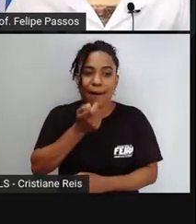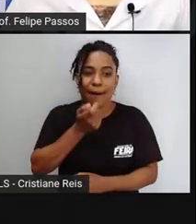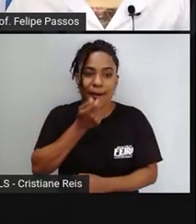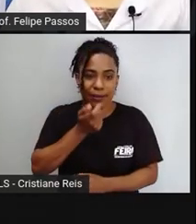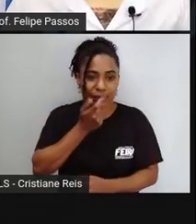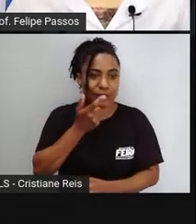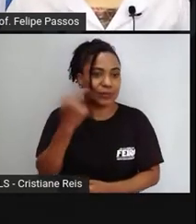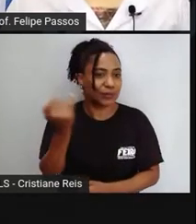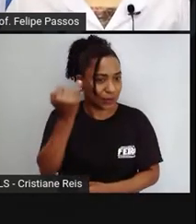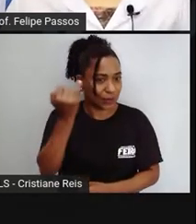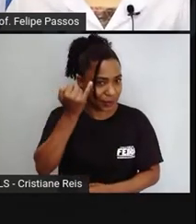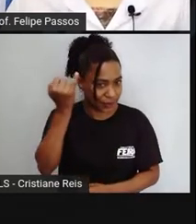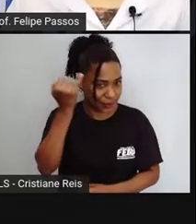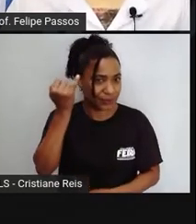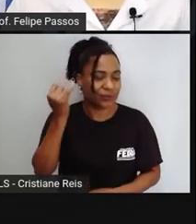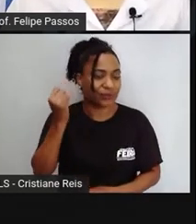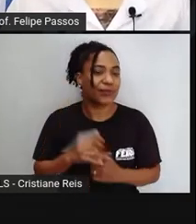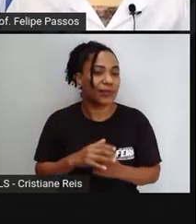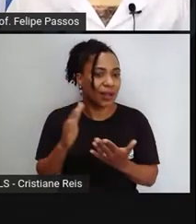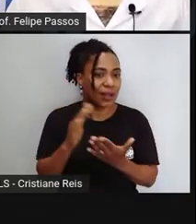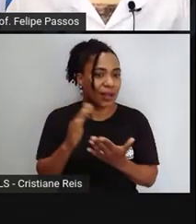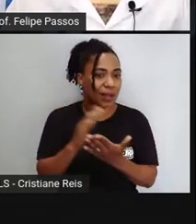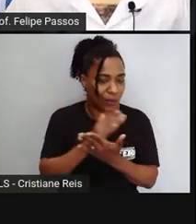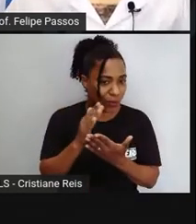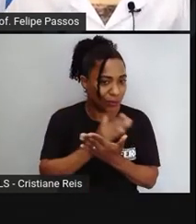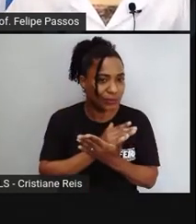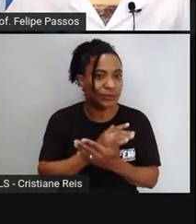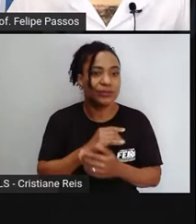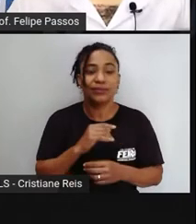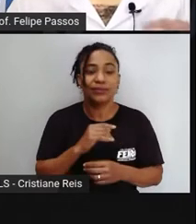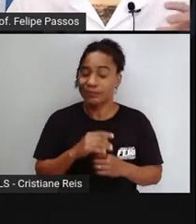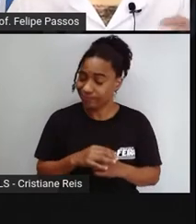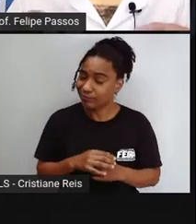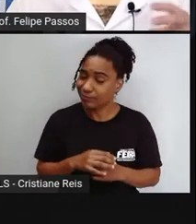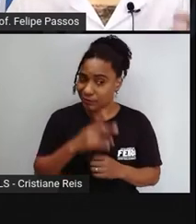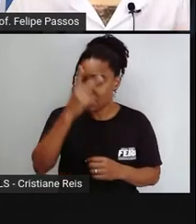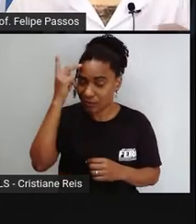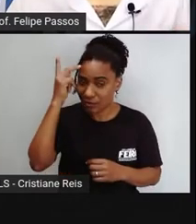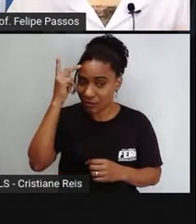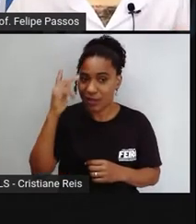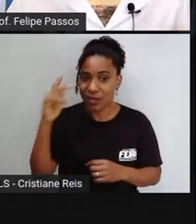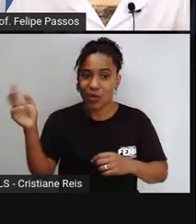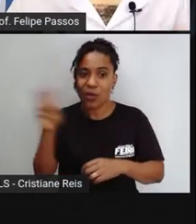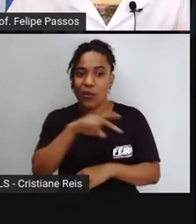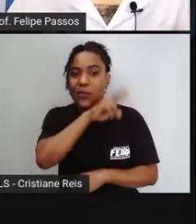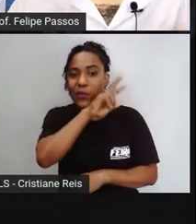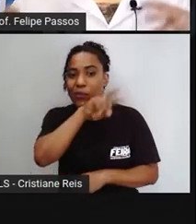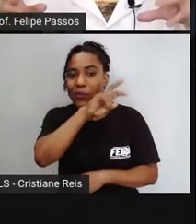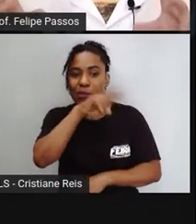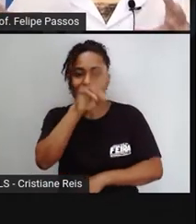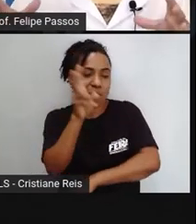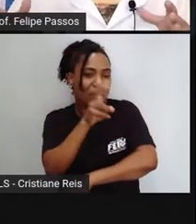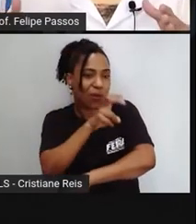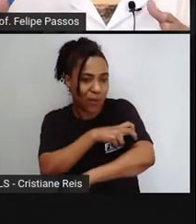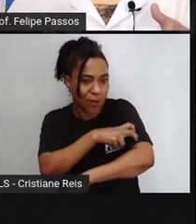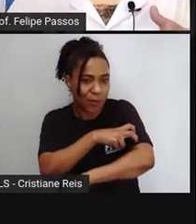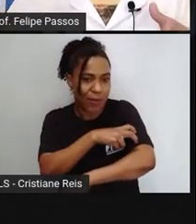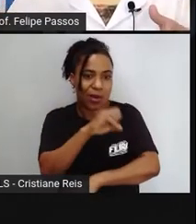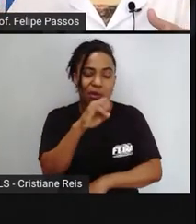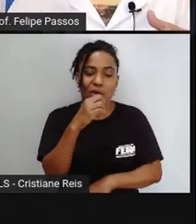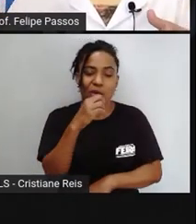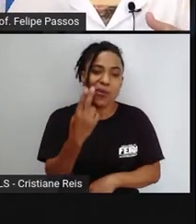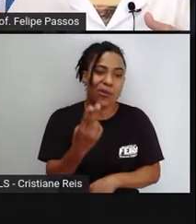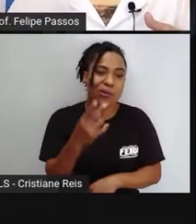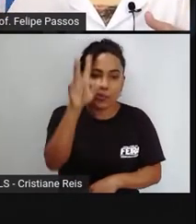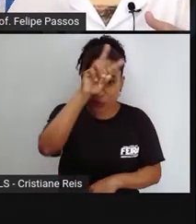picadas de insetos, picadas de cobra, que às vezes são um saber popular que muitas